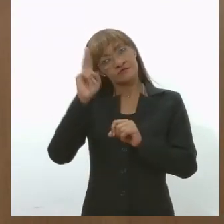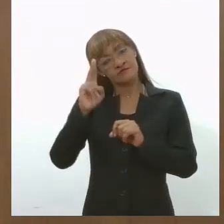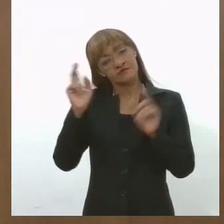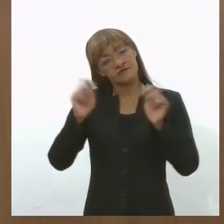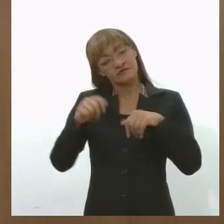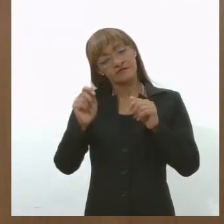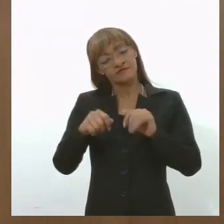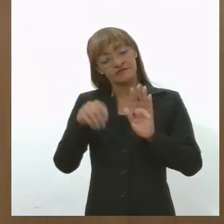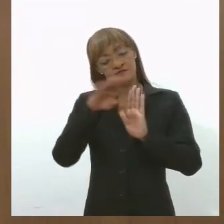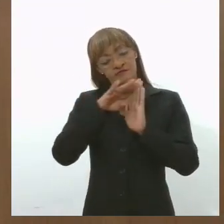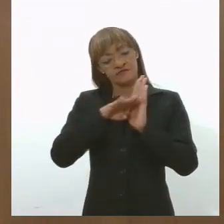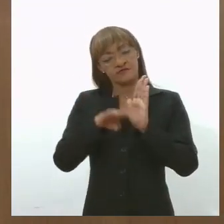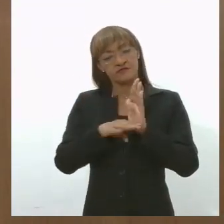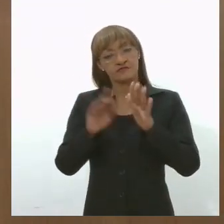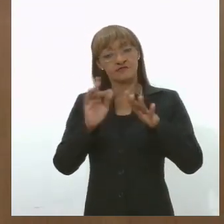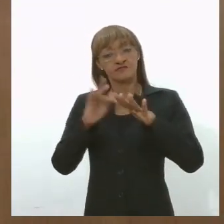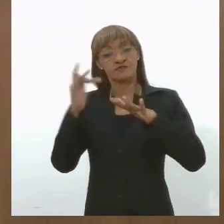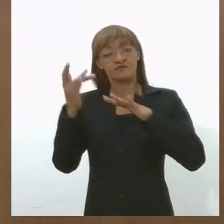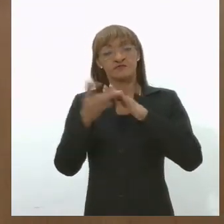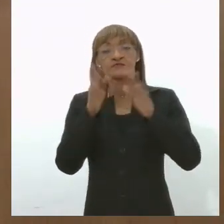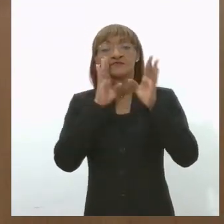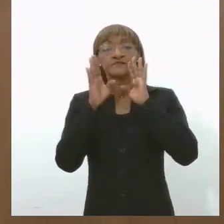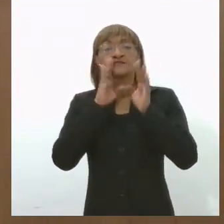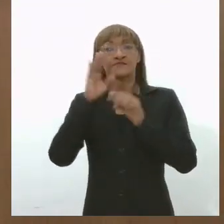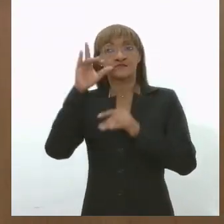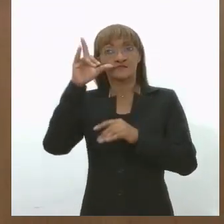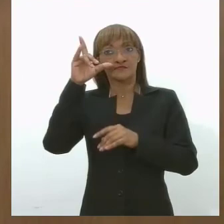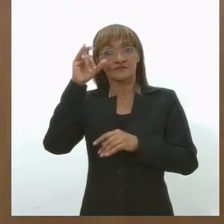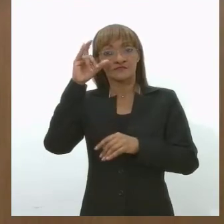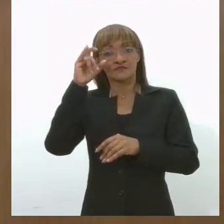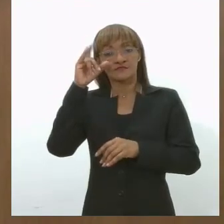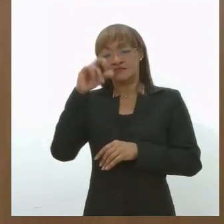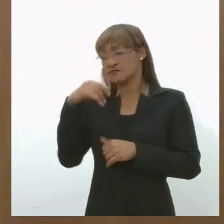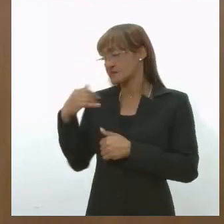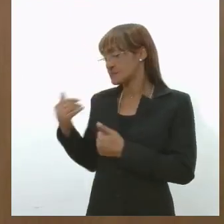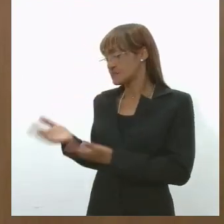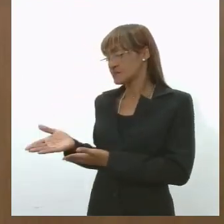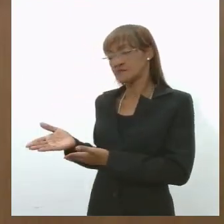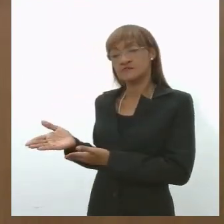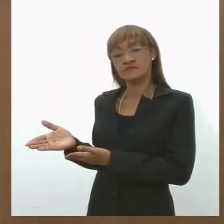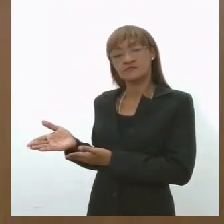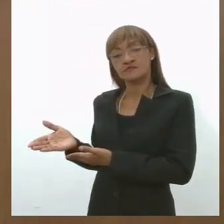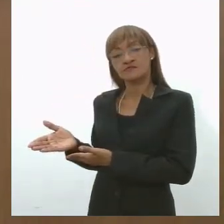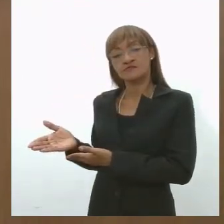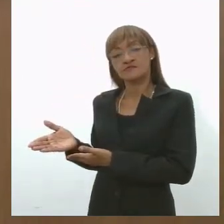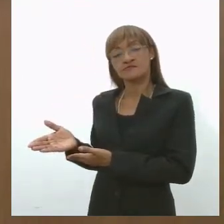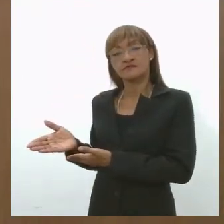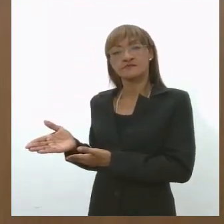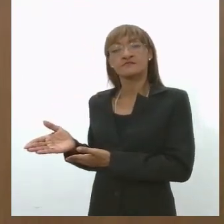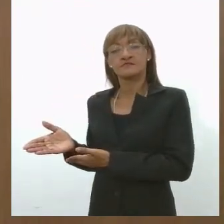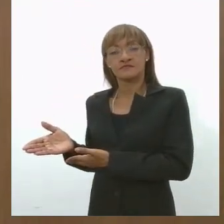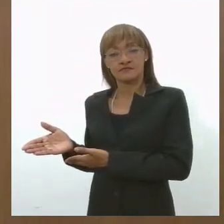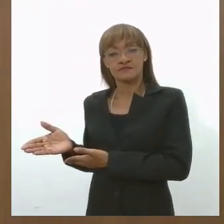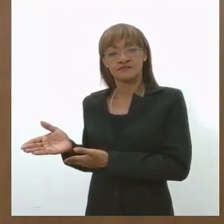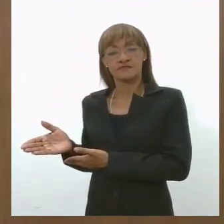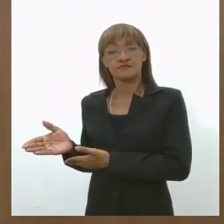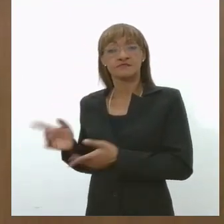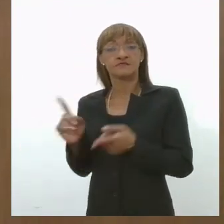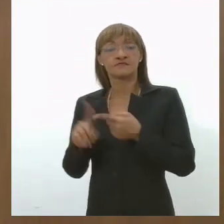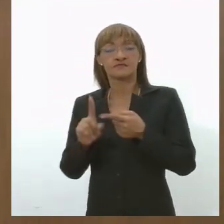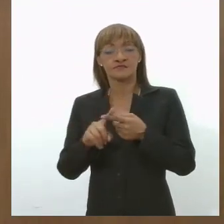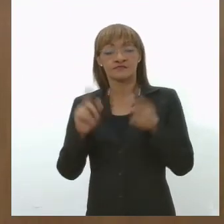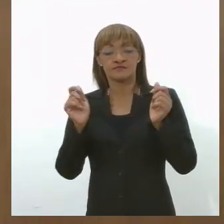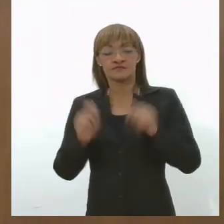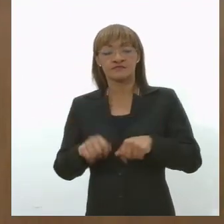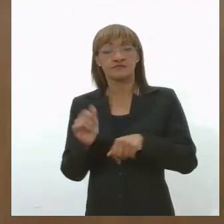programação pelas redes sociais no Facebook e no Instagram é o arroba TVAlese 5.2 no Twitter arroba TVAlese e para acessar o nosso canal